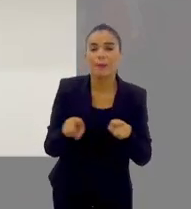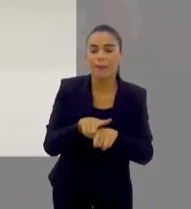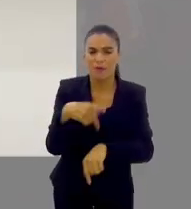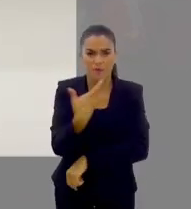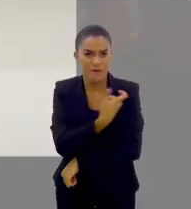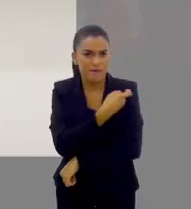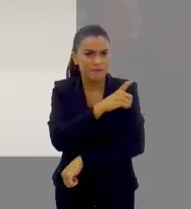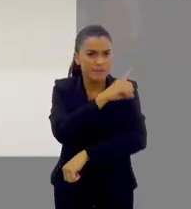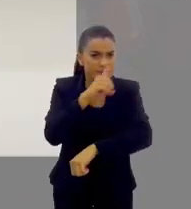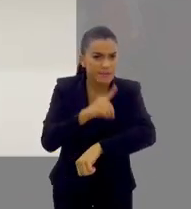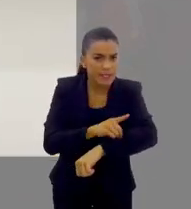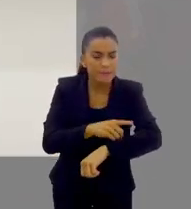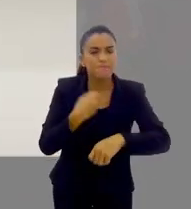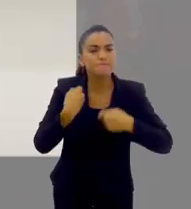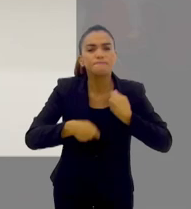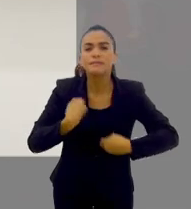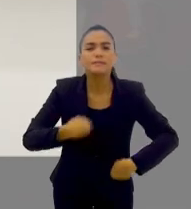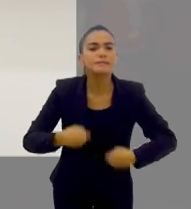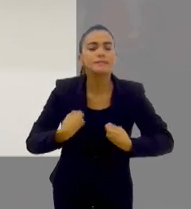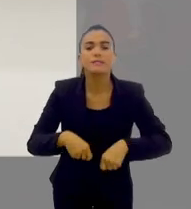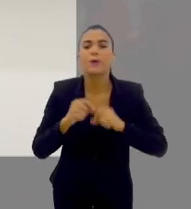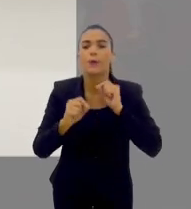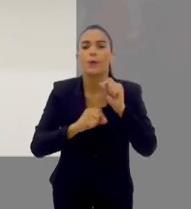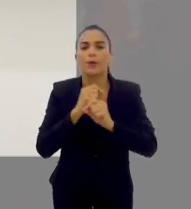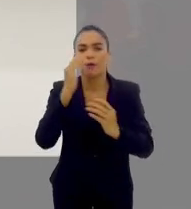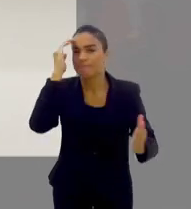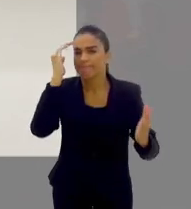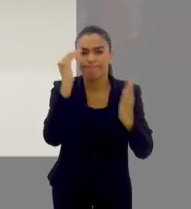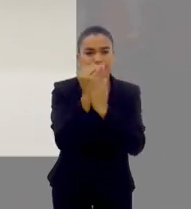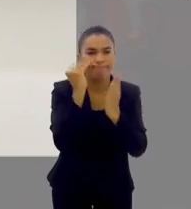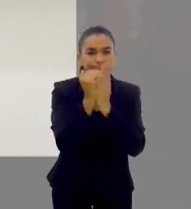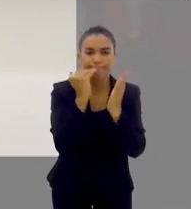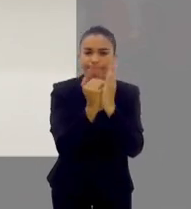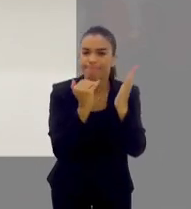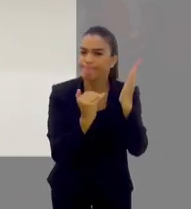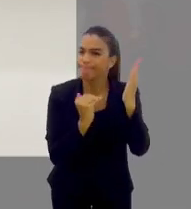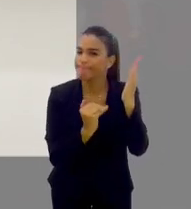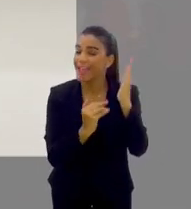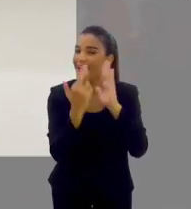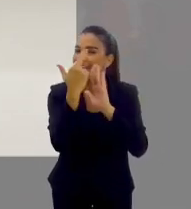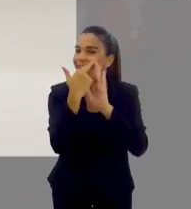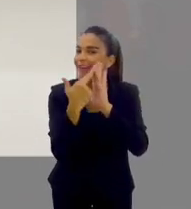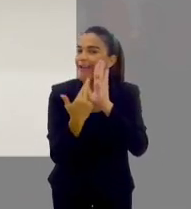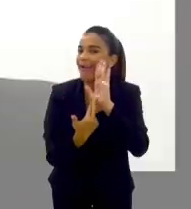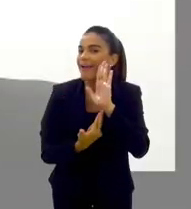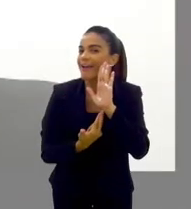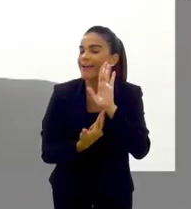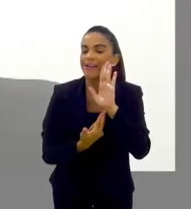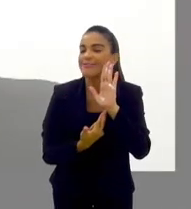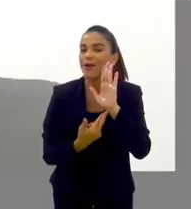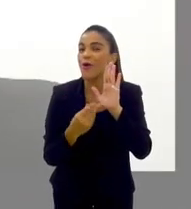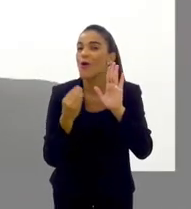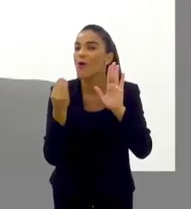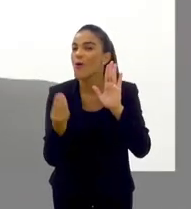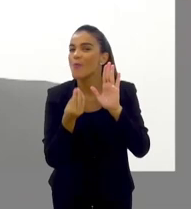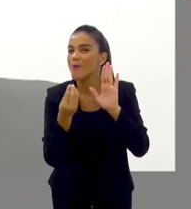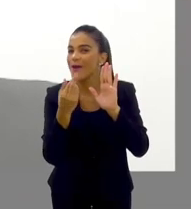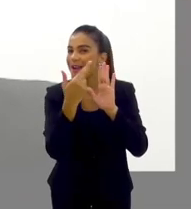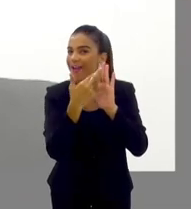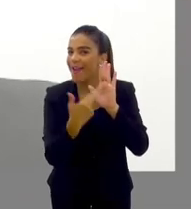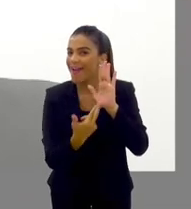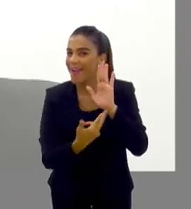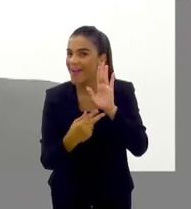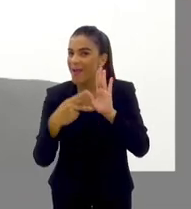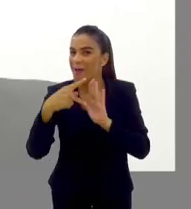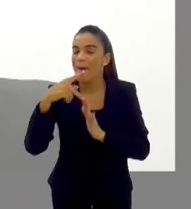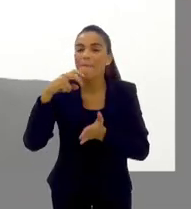Segundo, porque uma vacina para a dengue, ela tem que obedecer a uma regra que é conhecida